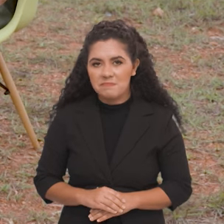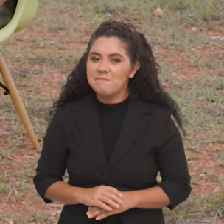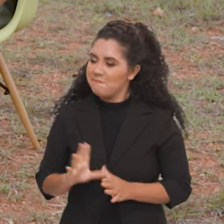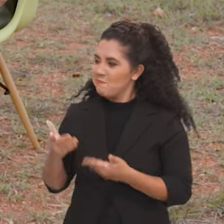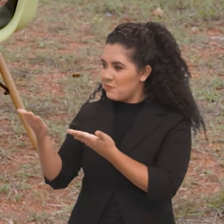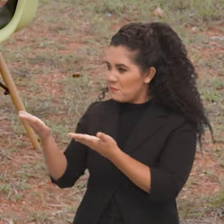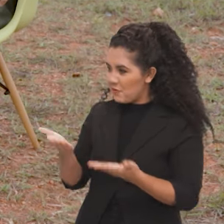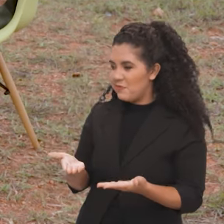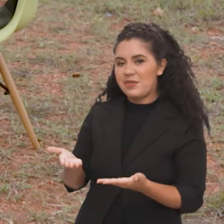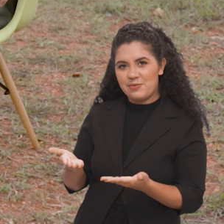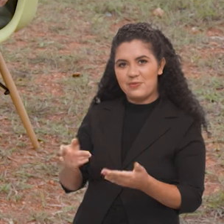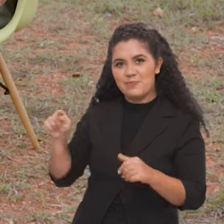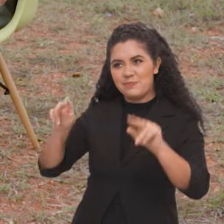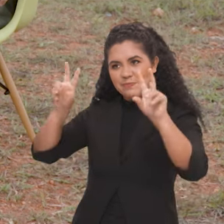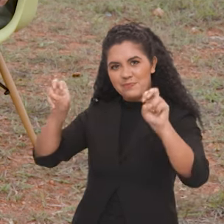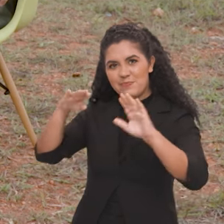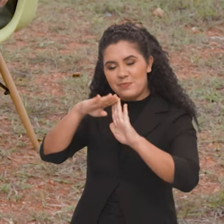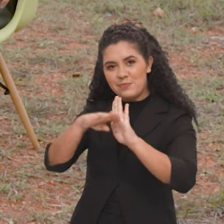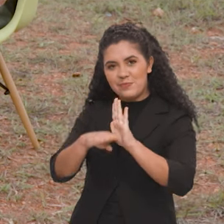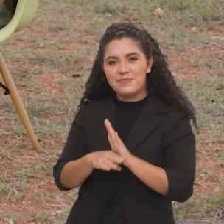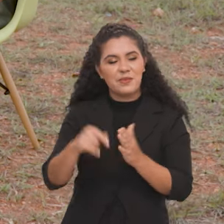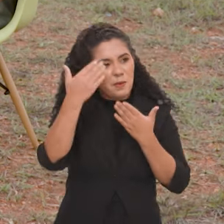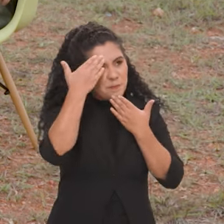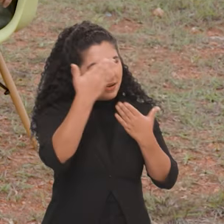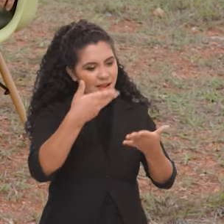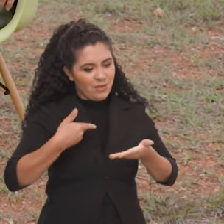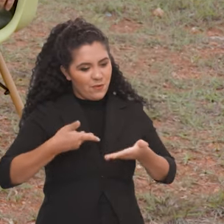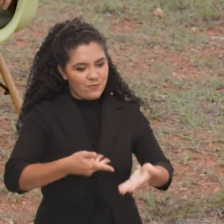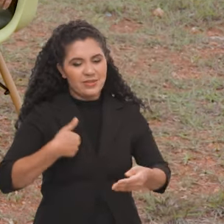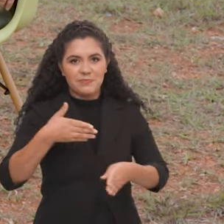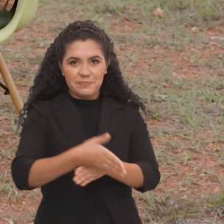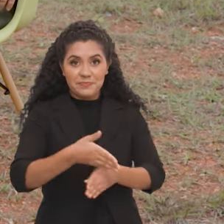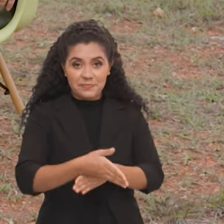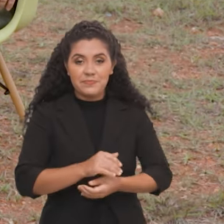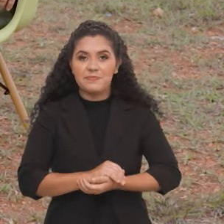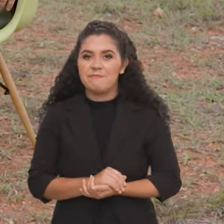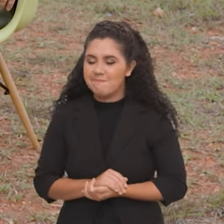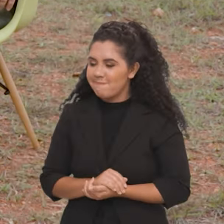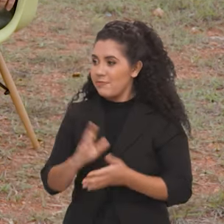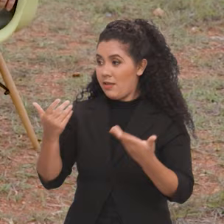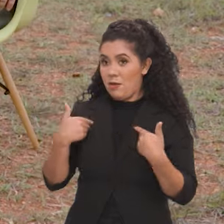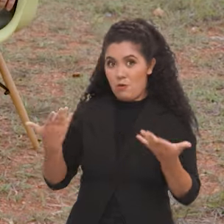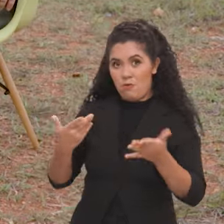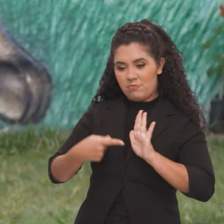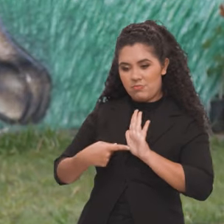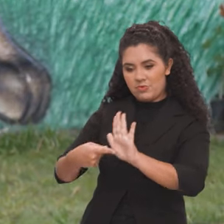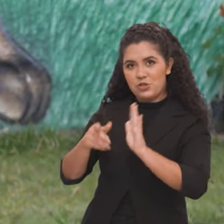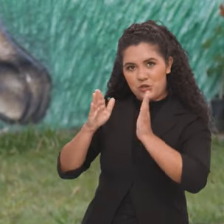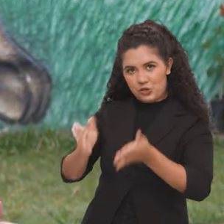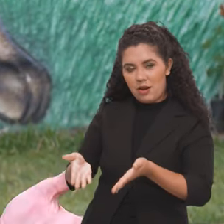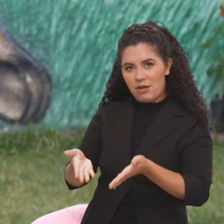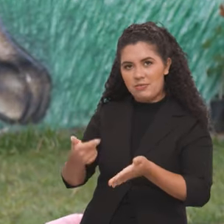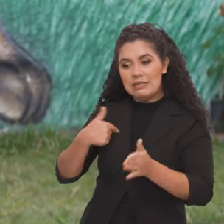Seja muito bem-vindo ao Brasil em Pauta. Olá, obrigado pelo convite e pela participação. Bom, presidente, como eu acabei de apresentar